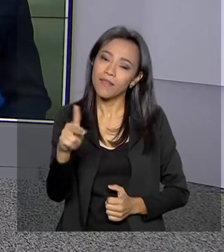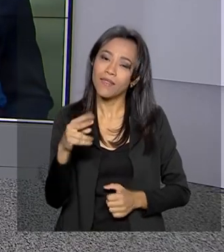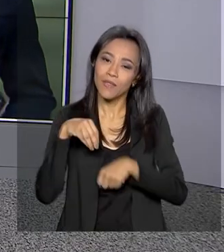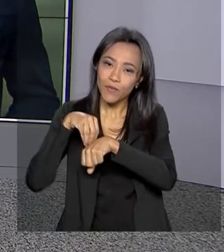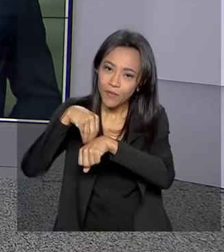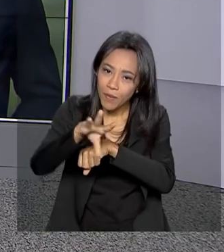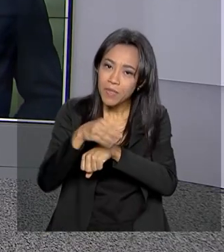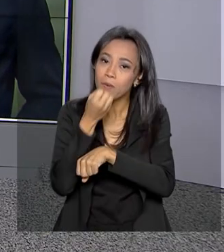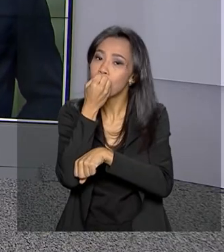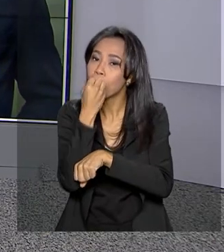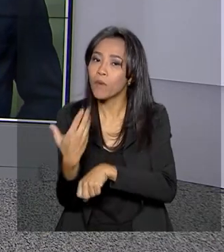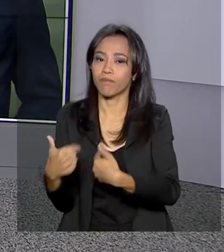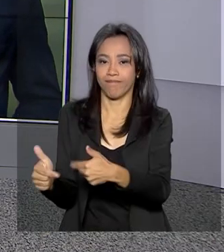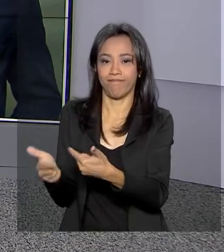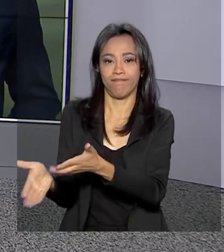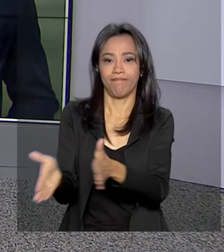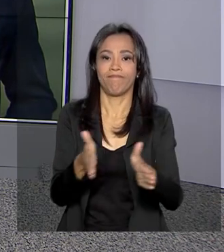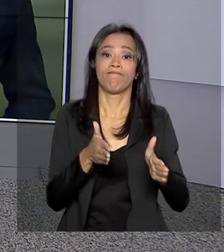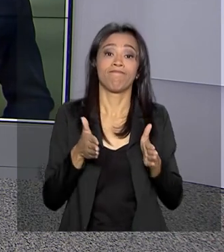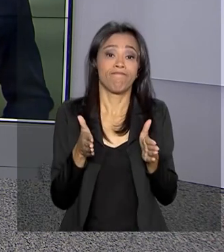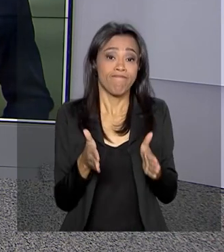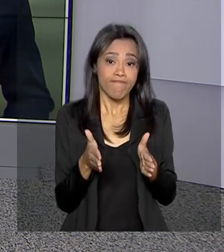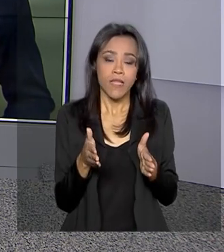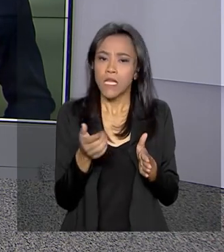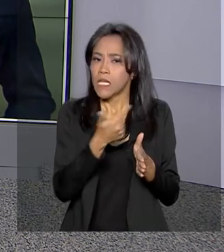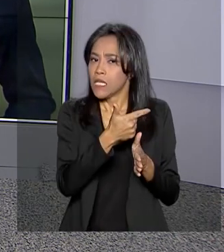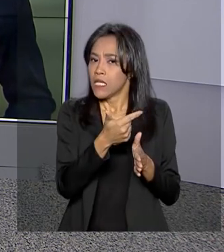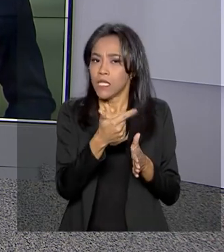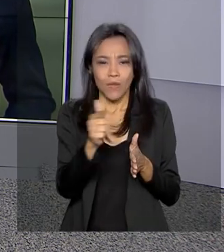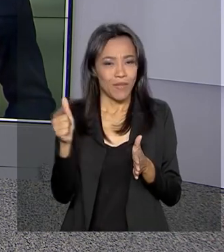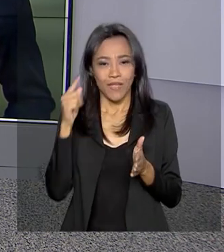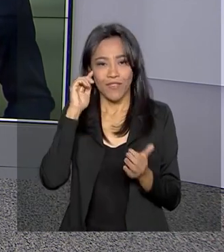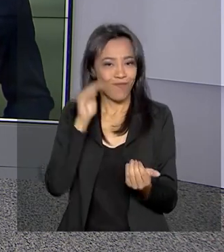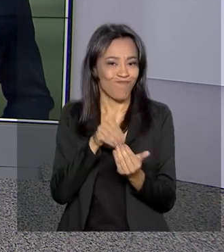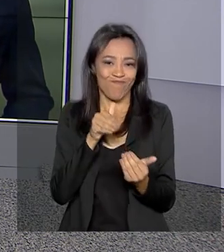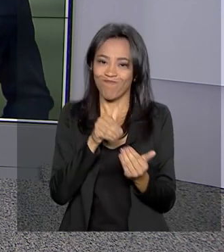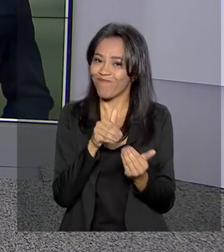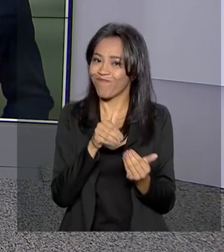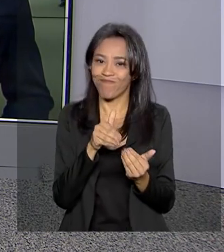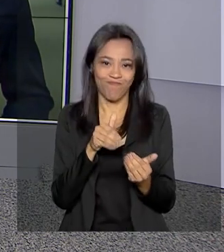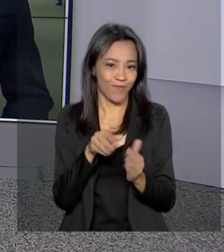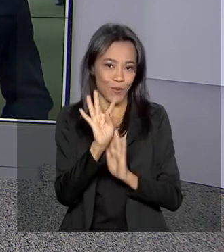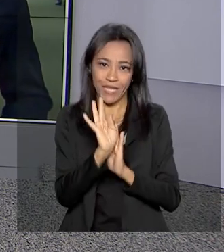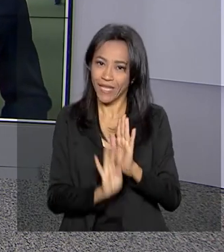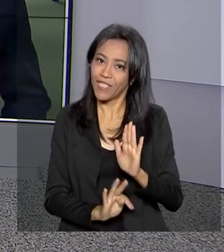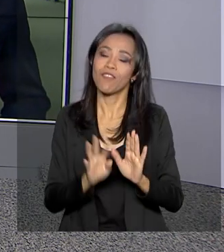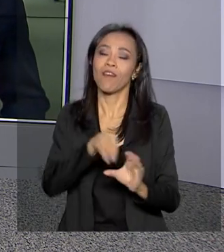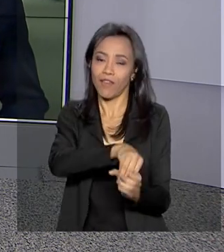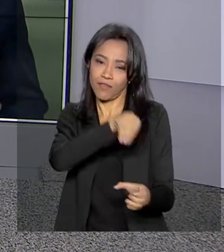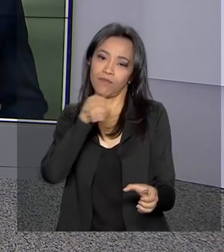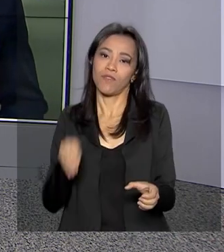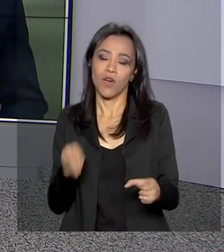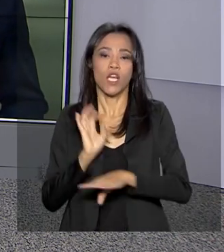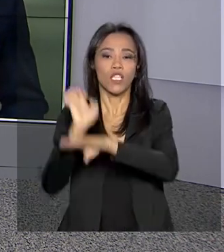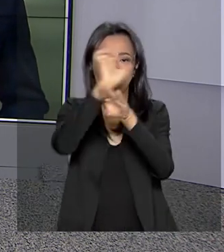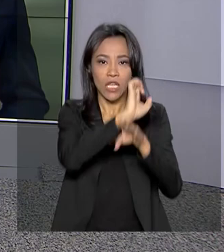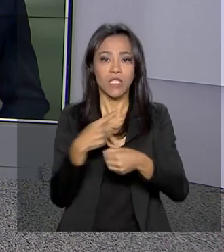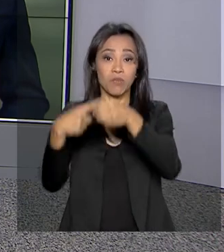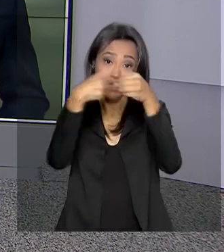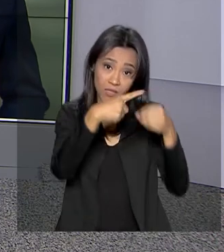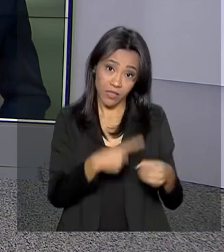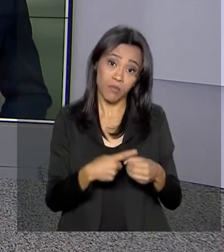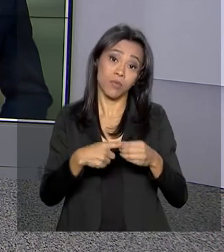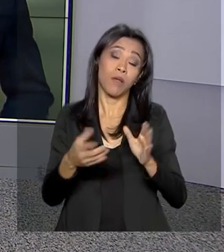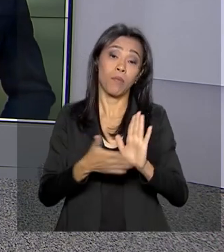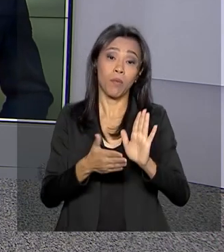recado. Bom trabalho aí para você. E não houve acordo e estados e municípios vão mesmo ficar de fora da reforma da Previdência, pelo menos na comissão